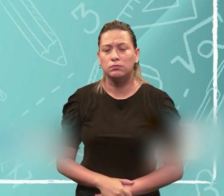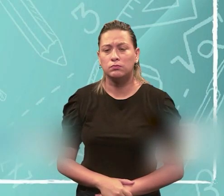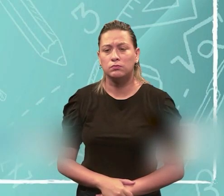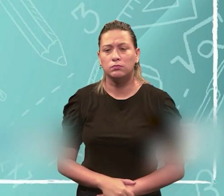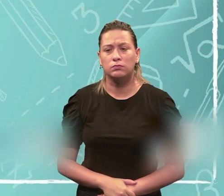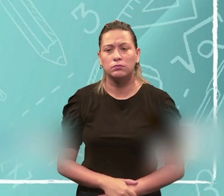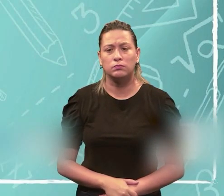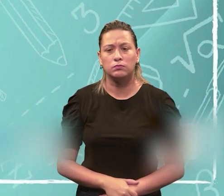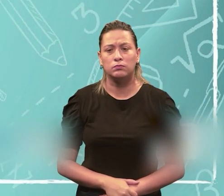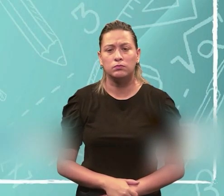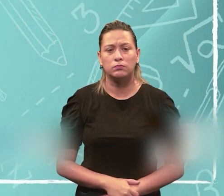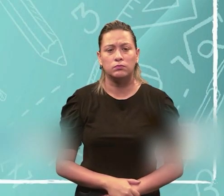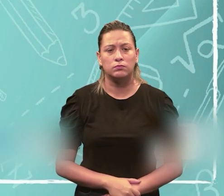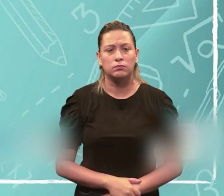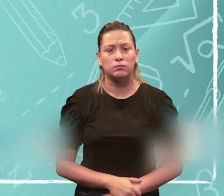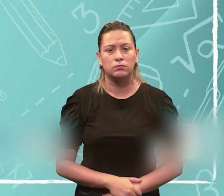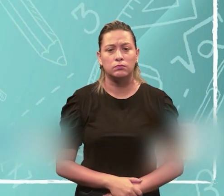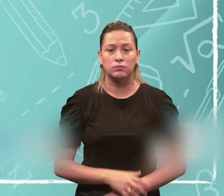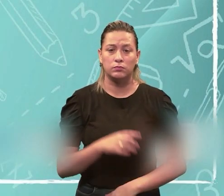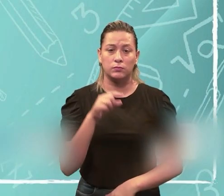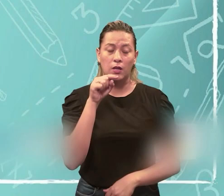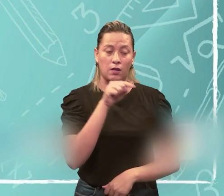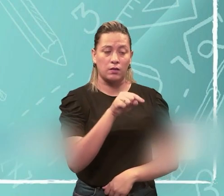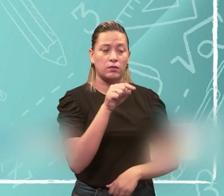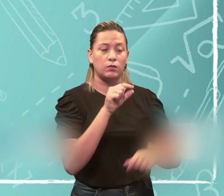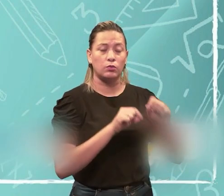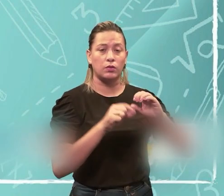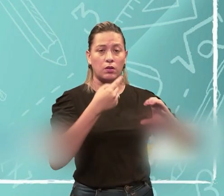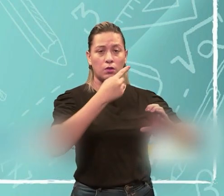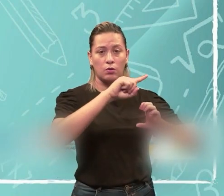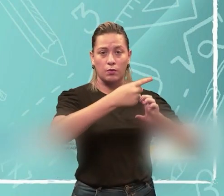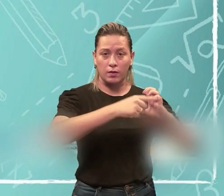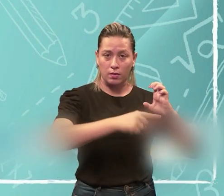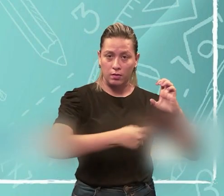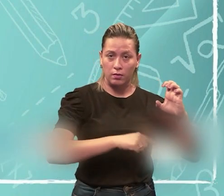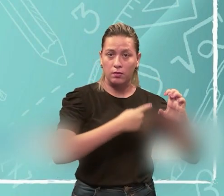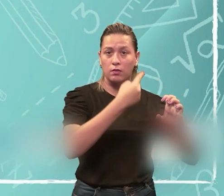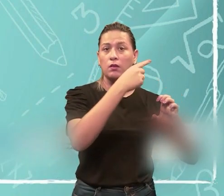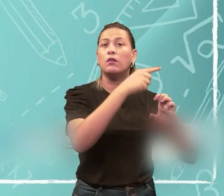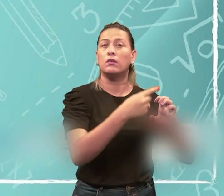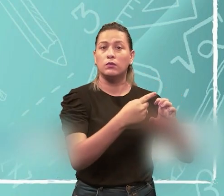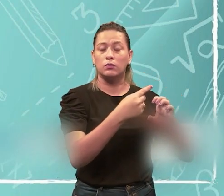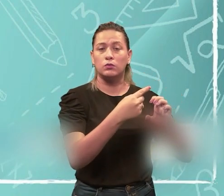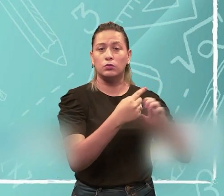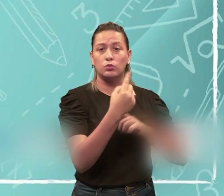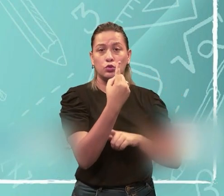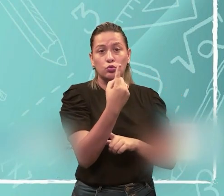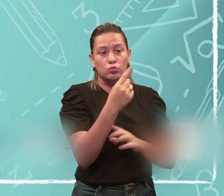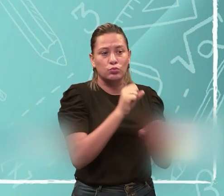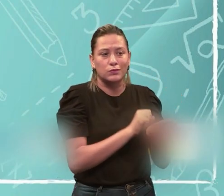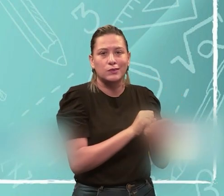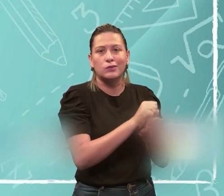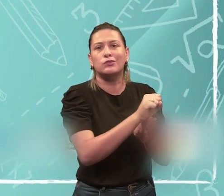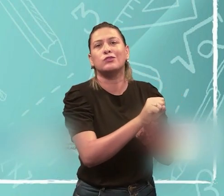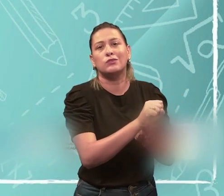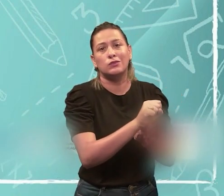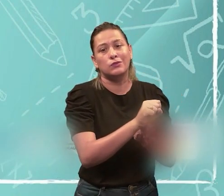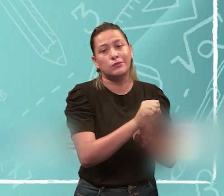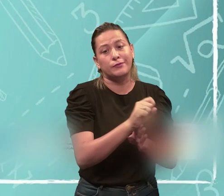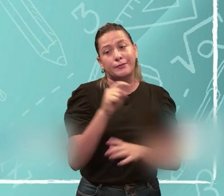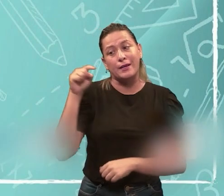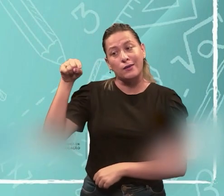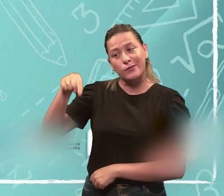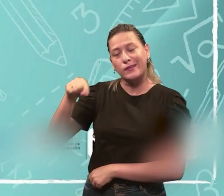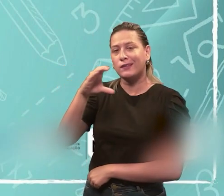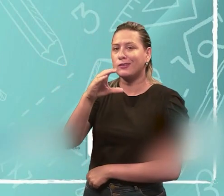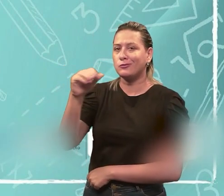alternada é de enquanto na corrente contínua os elétrons movem-se, né, como eu falei, em um único sentido. E já na